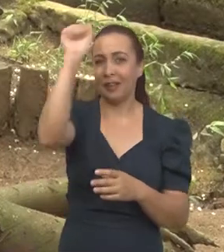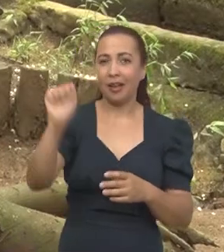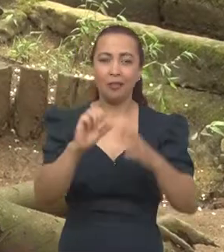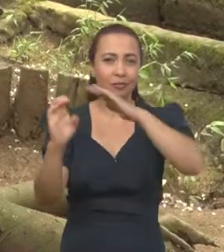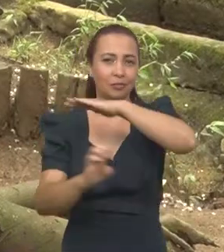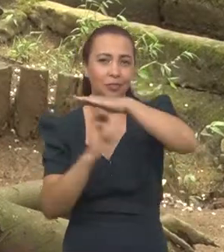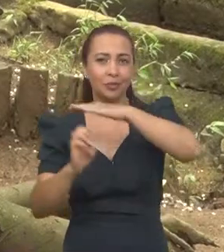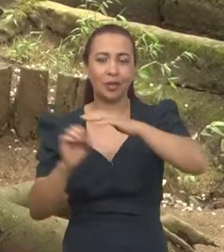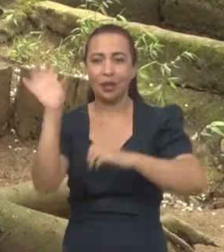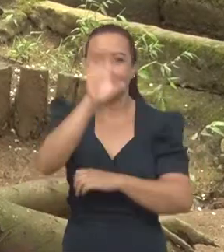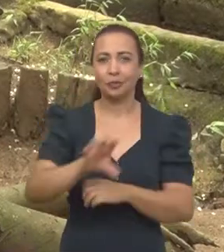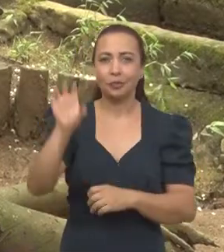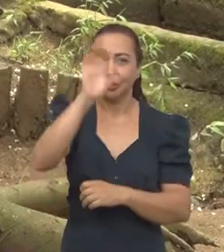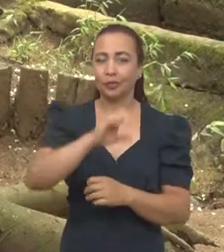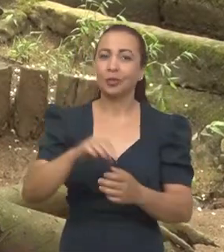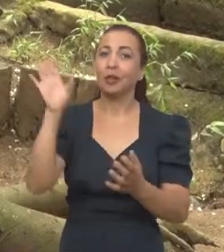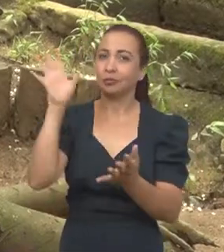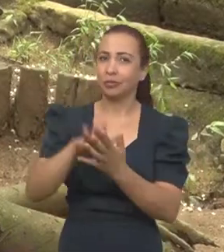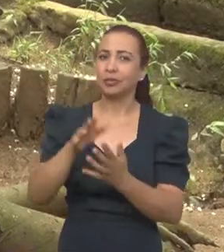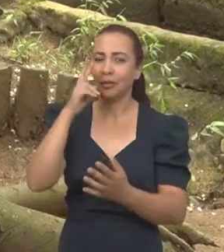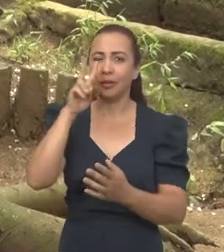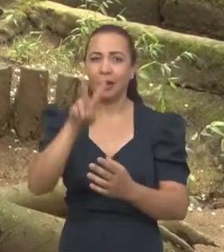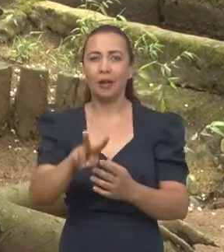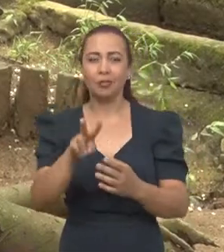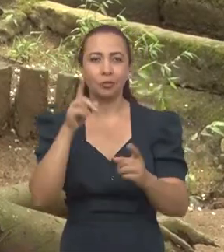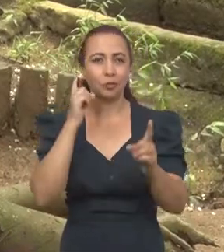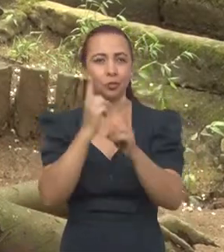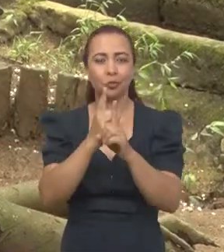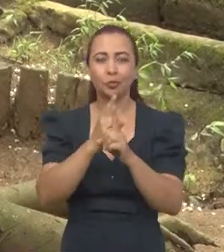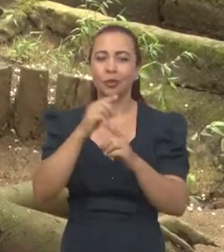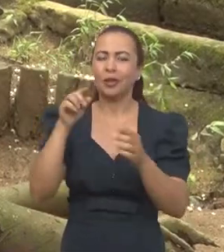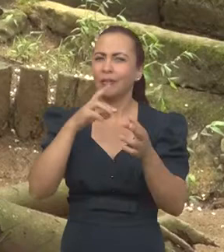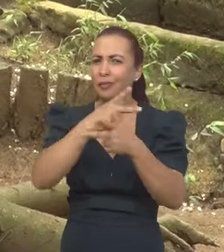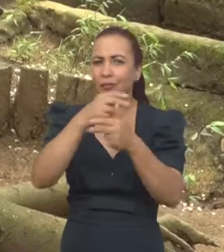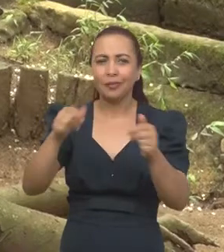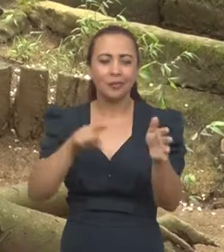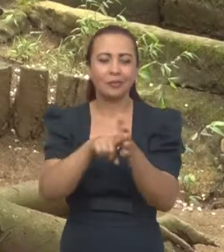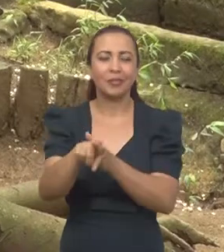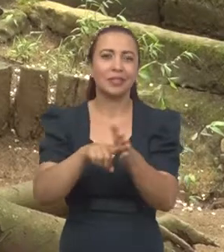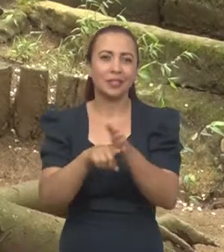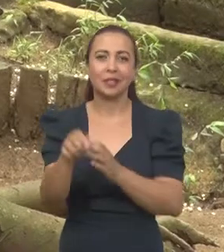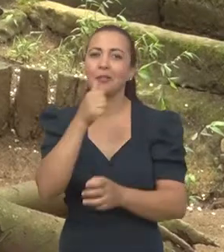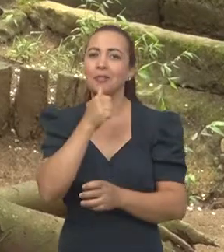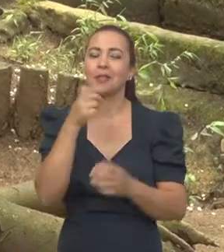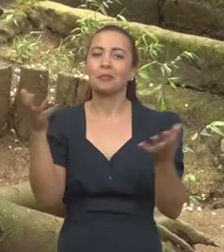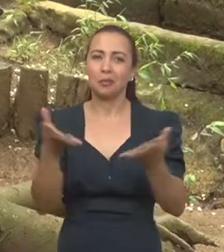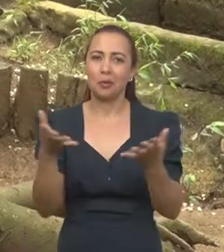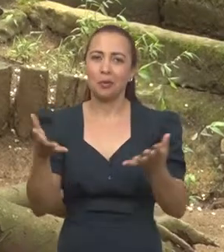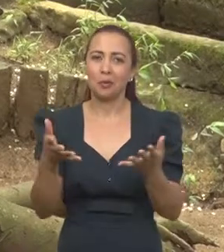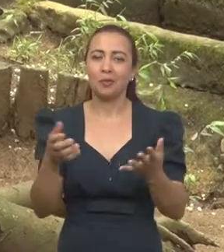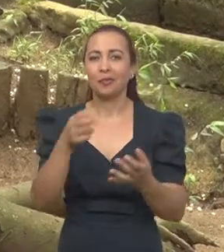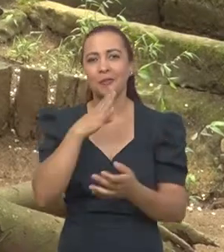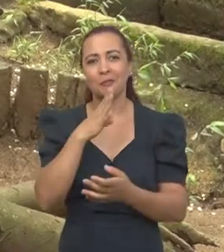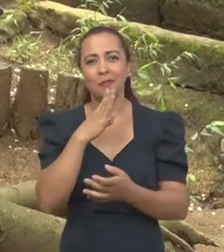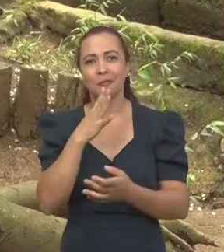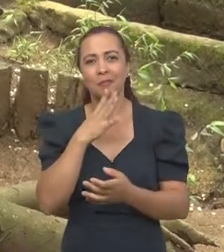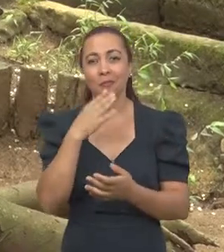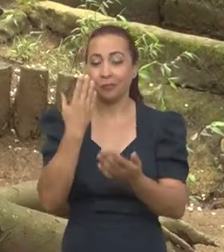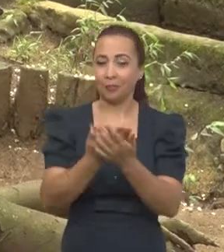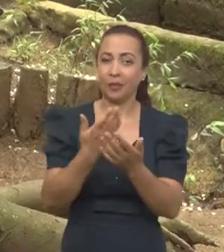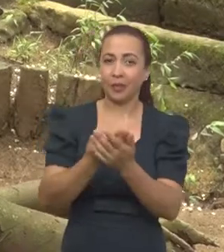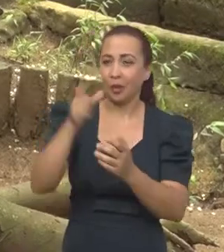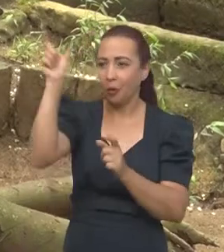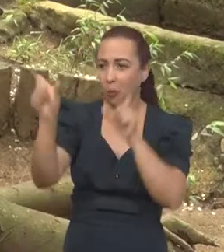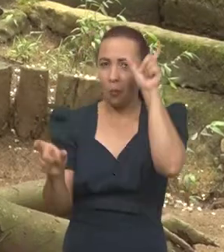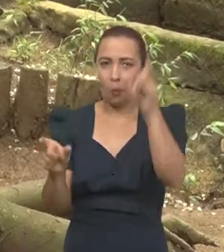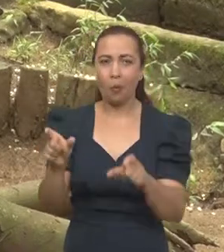região metropolitana do Recife. E o projeto é alvo de diversas pesquisas. Há exemplo desta que a gente vai conhecer agora. O estudo